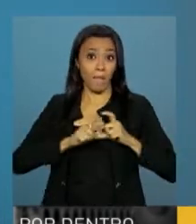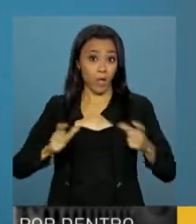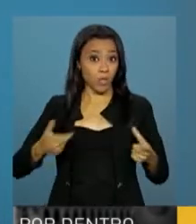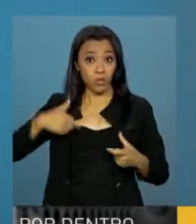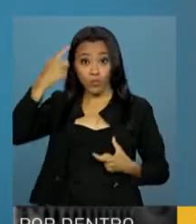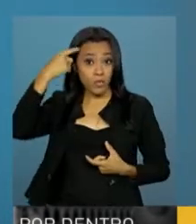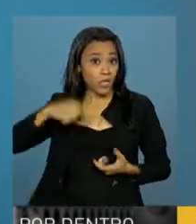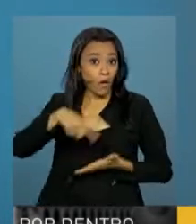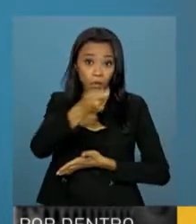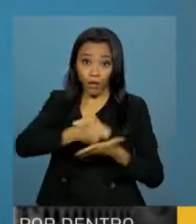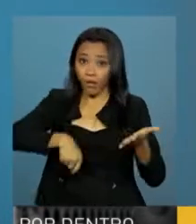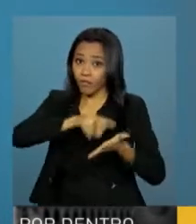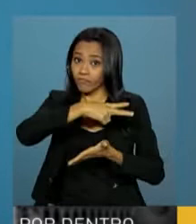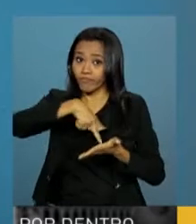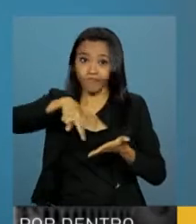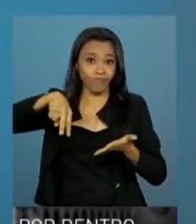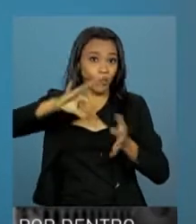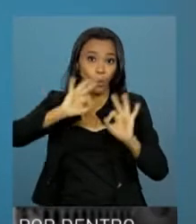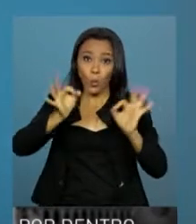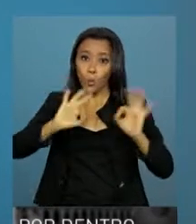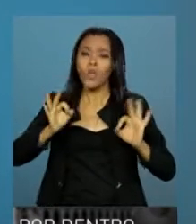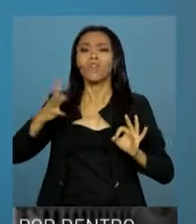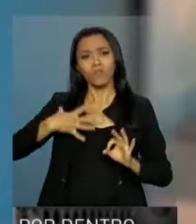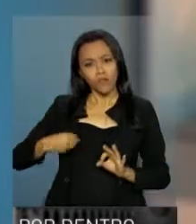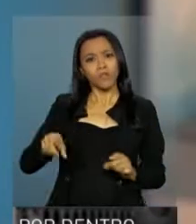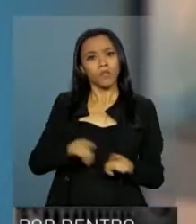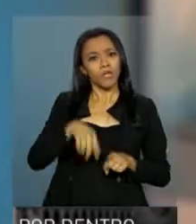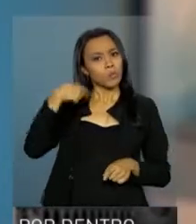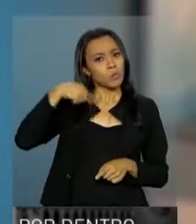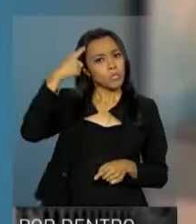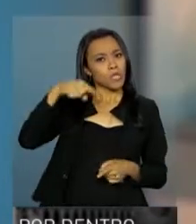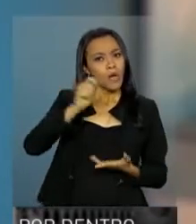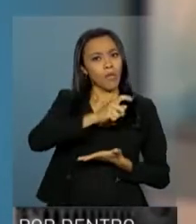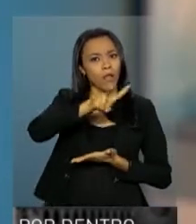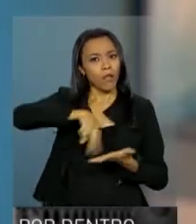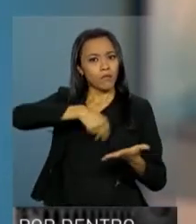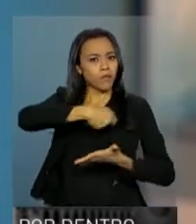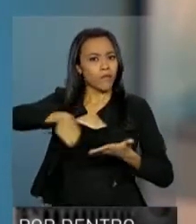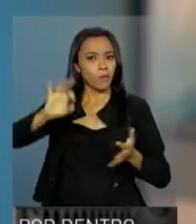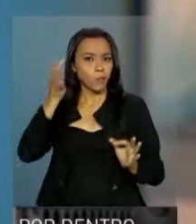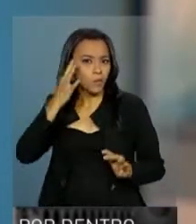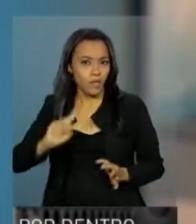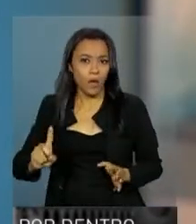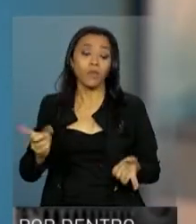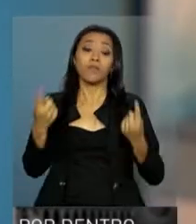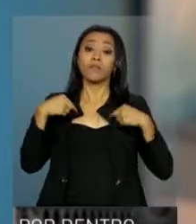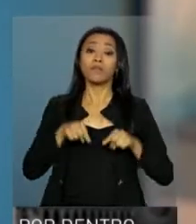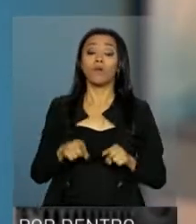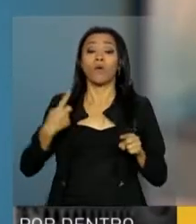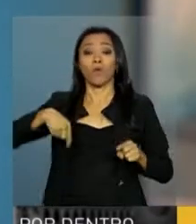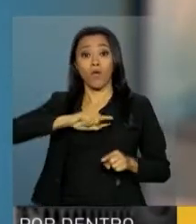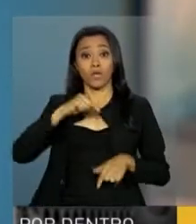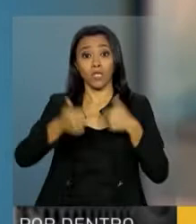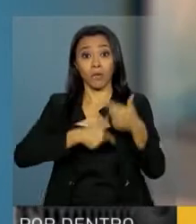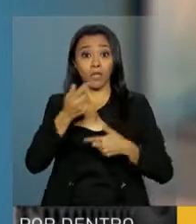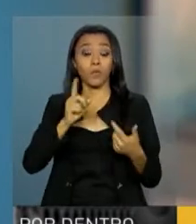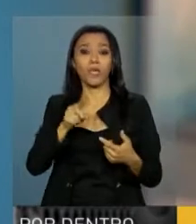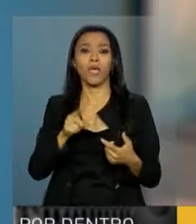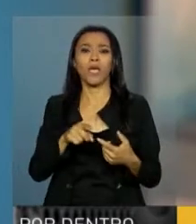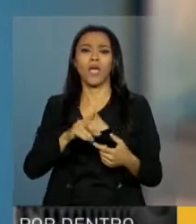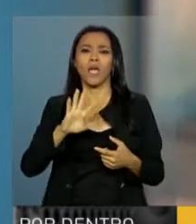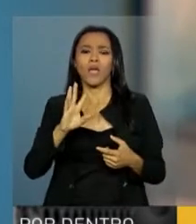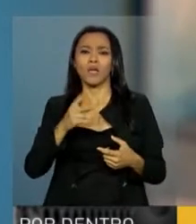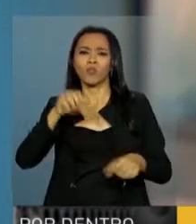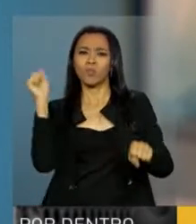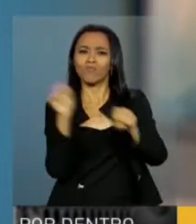analfabetas e filhos de analfabetos também. Nós estamos trabalhando muito com a problemática do homicídio do